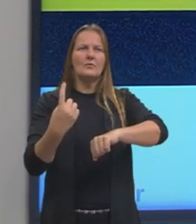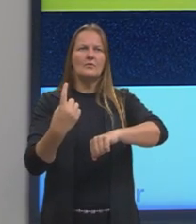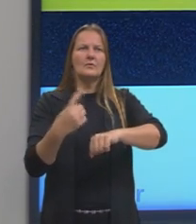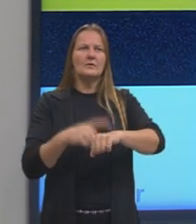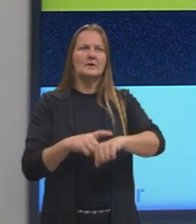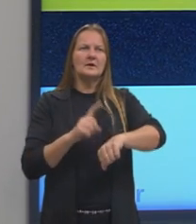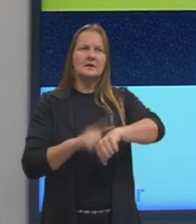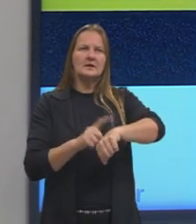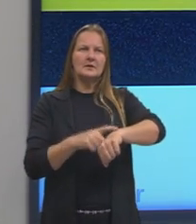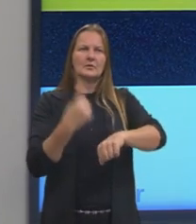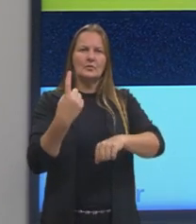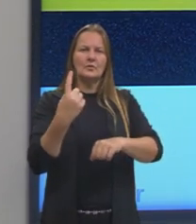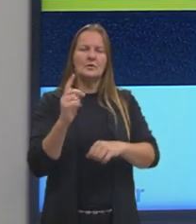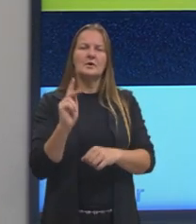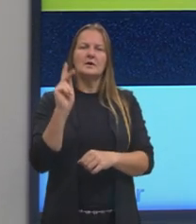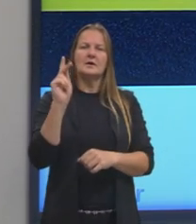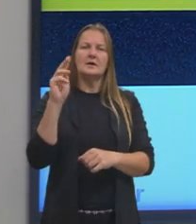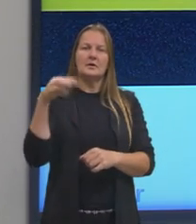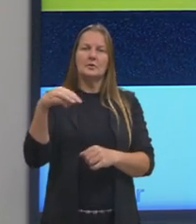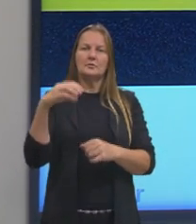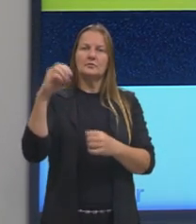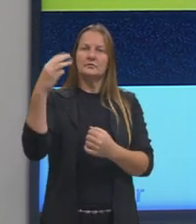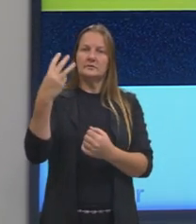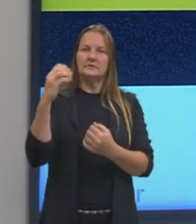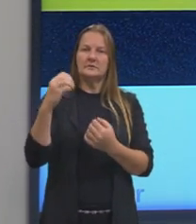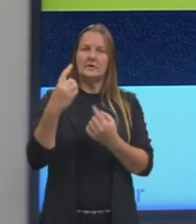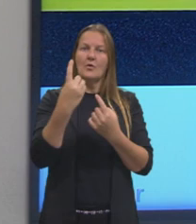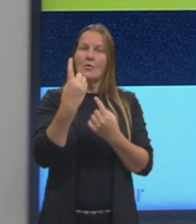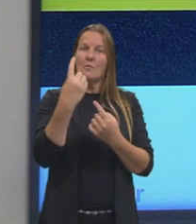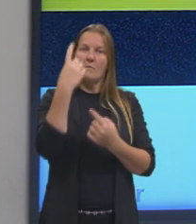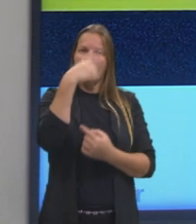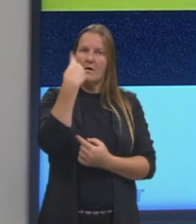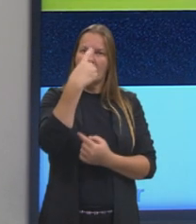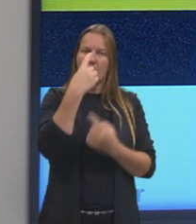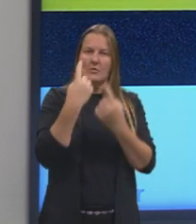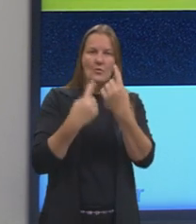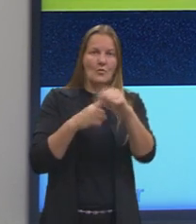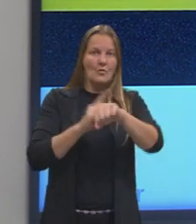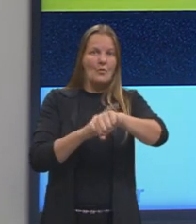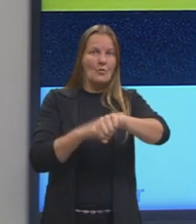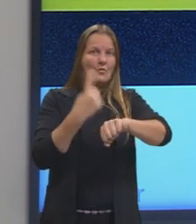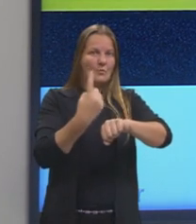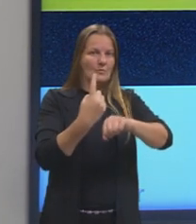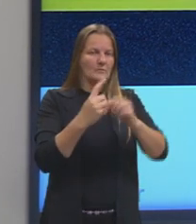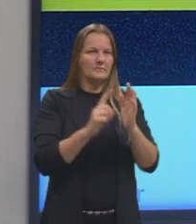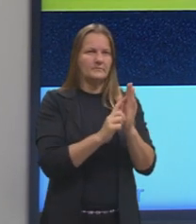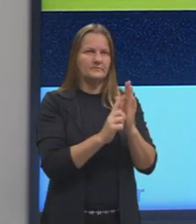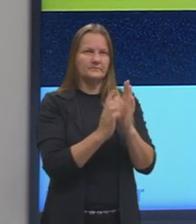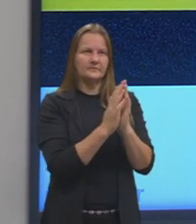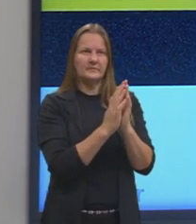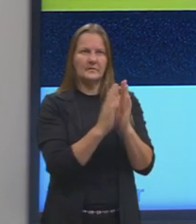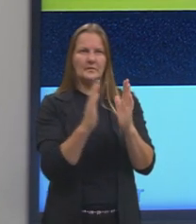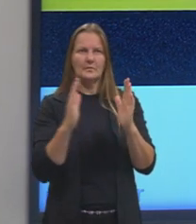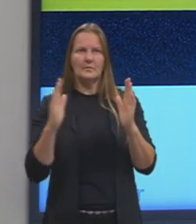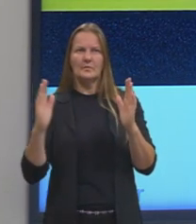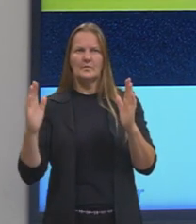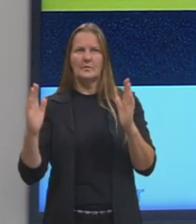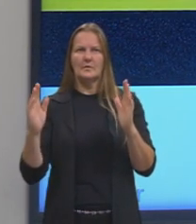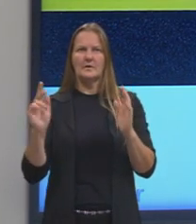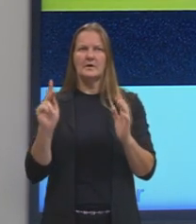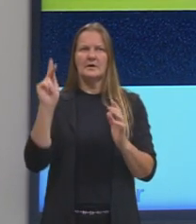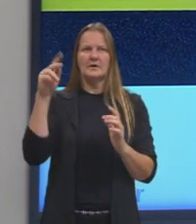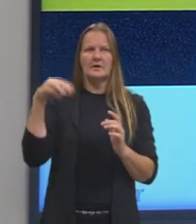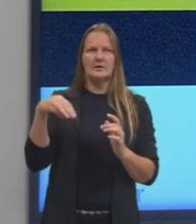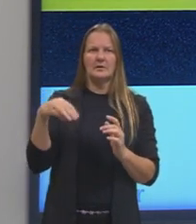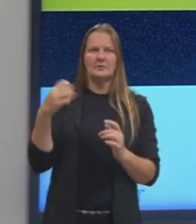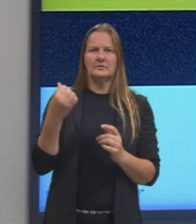quilômetro 30 a 1 hora. E depois aqui do outro lado, a gente tem o quilômetro